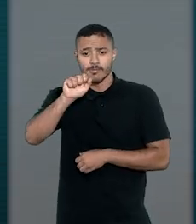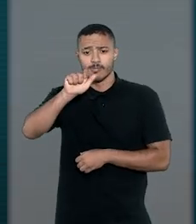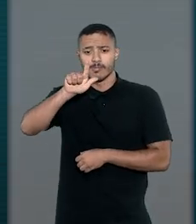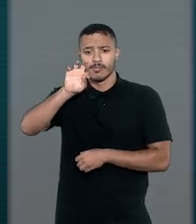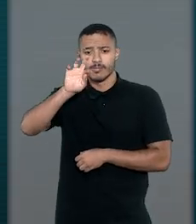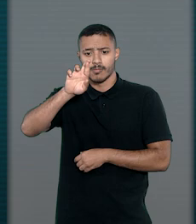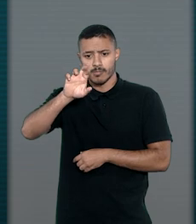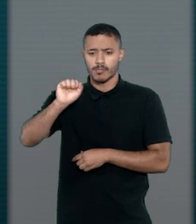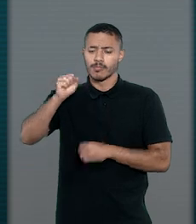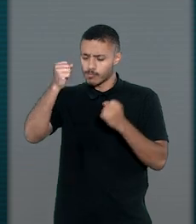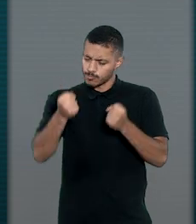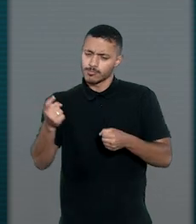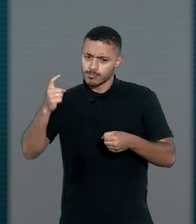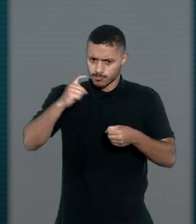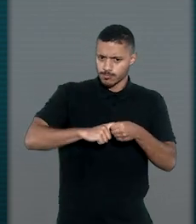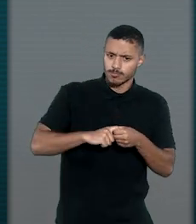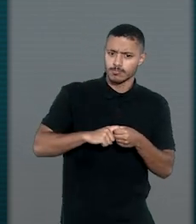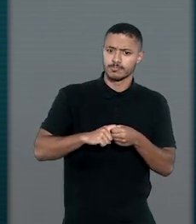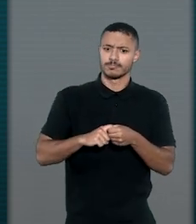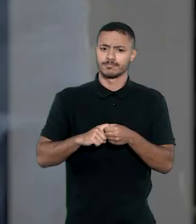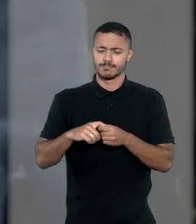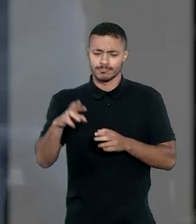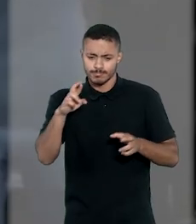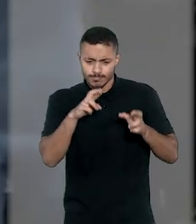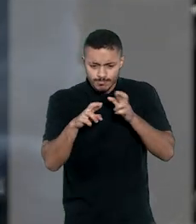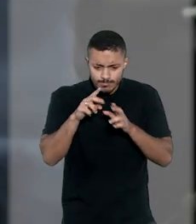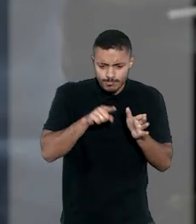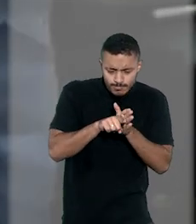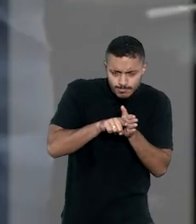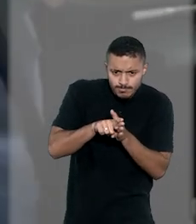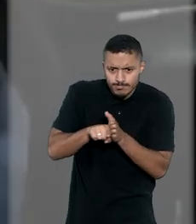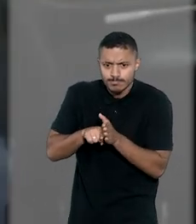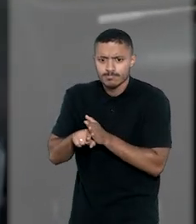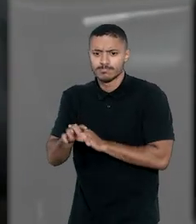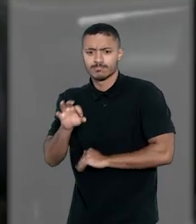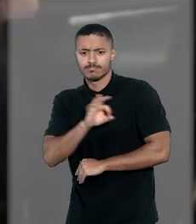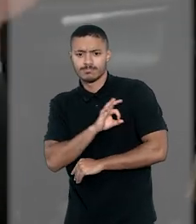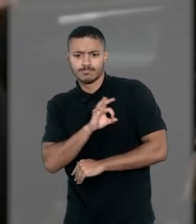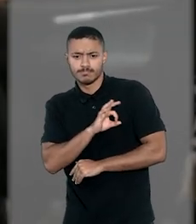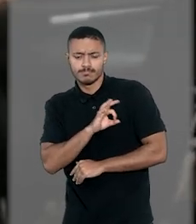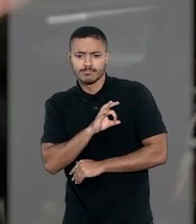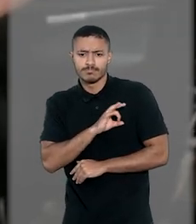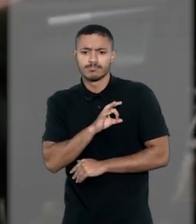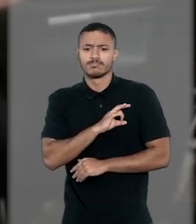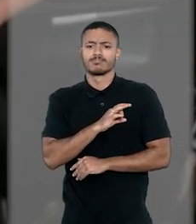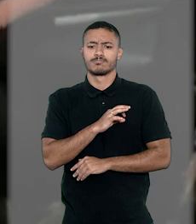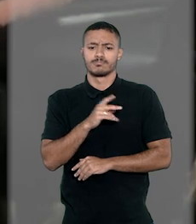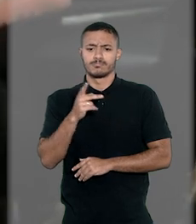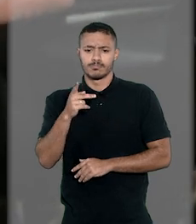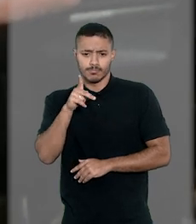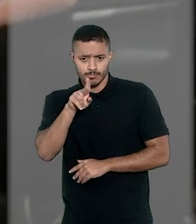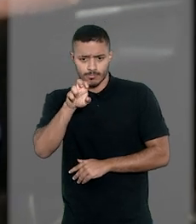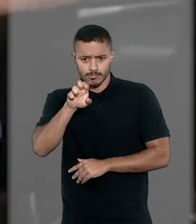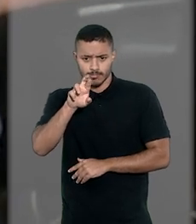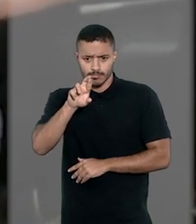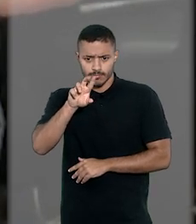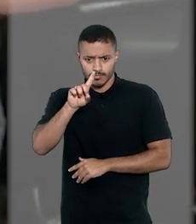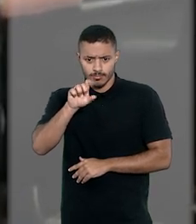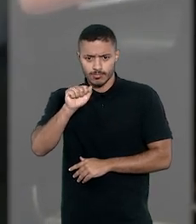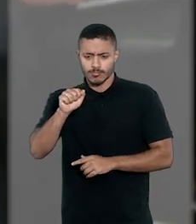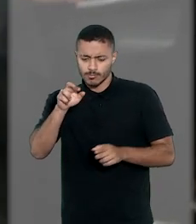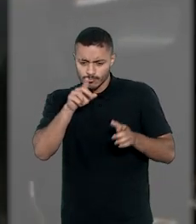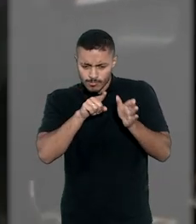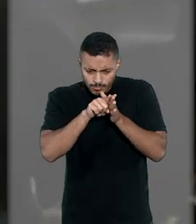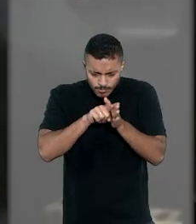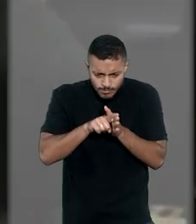Paulo, Walter Suman, pudesse voltar ao cargo. Ele foi investigado na Operação NACAR-19, deflagrada pela